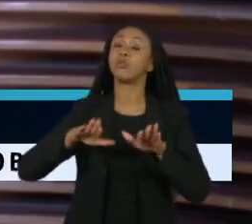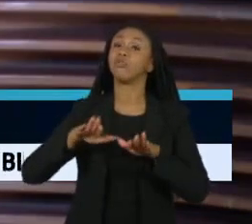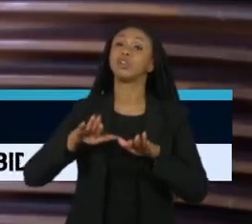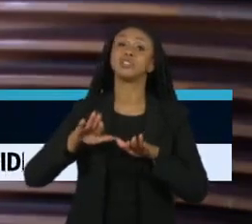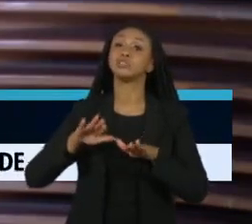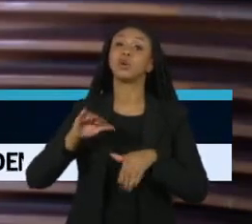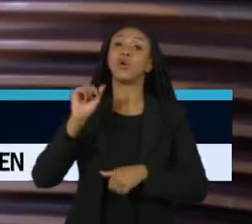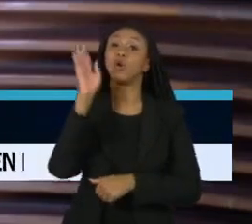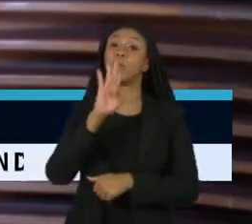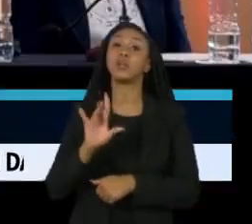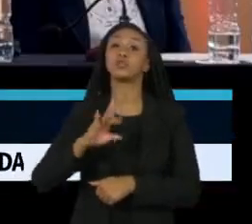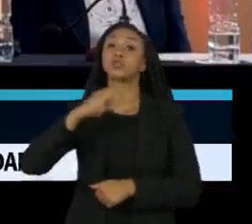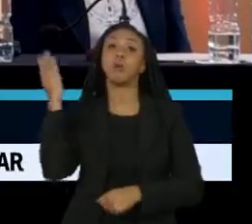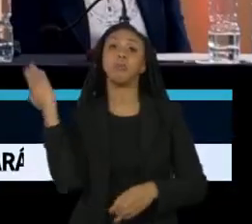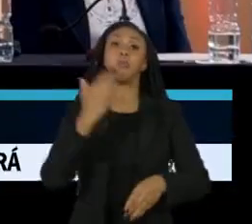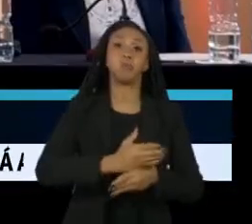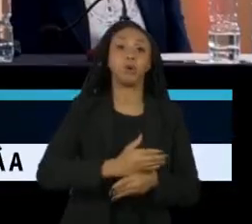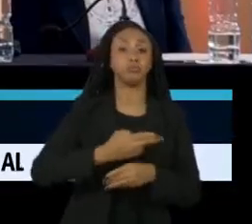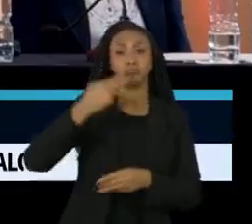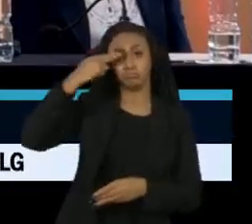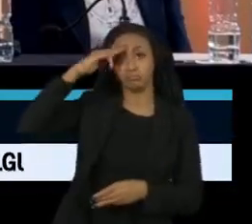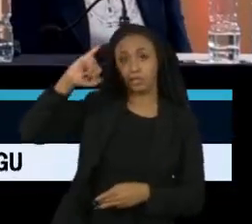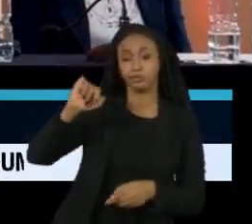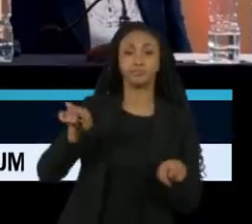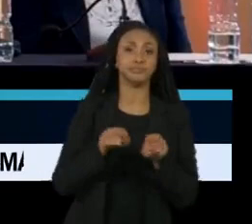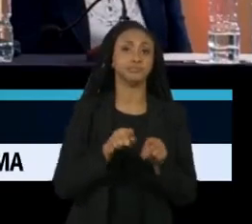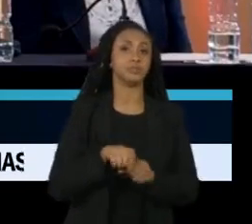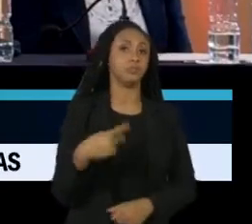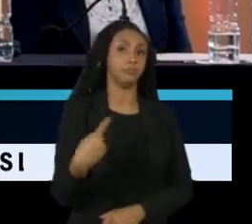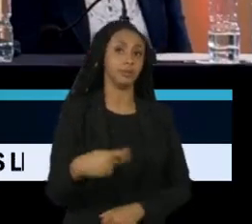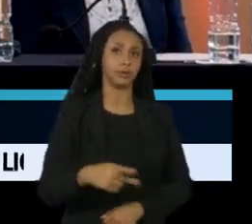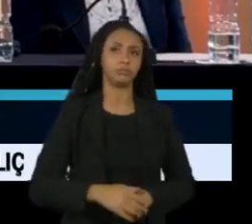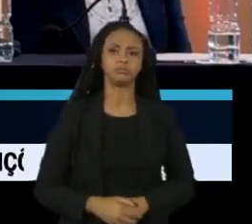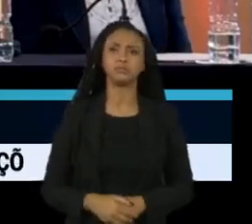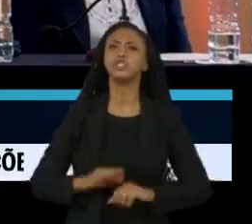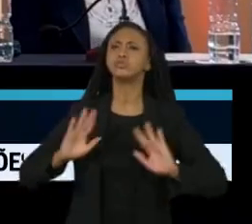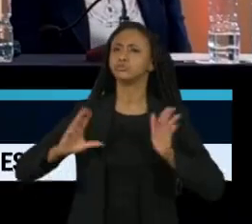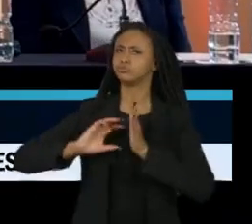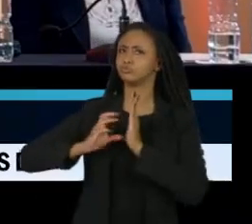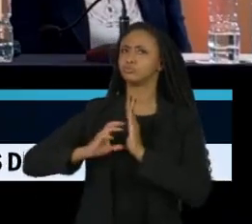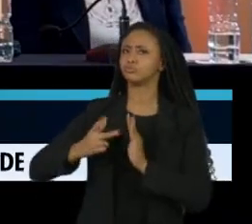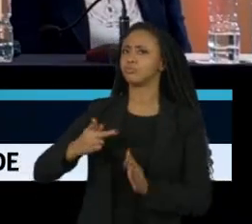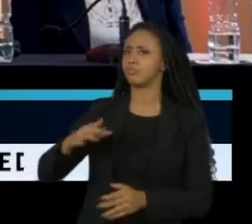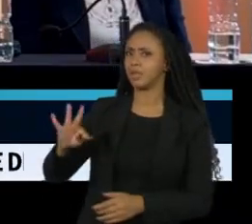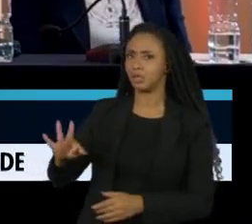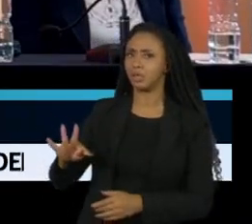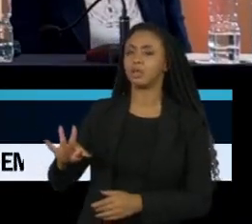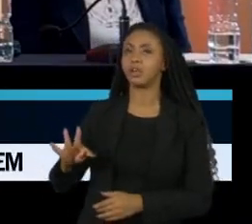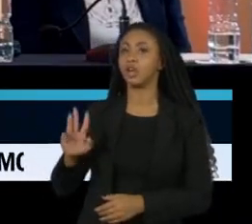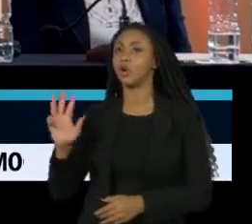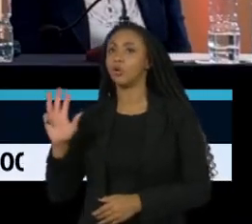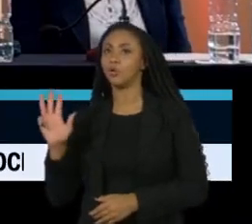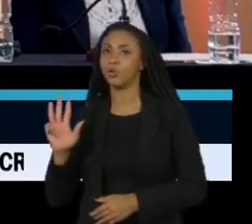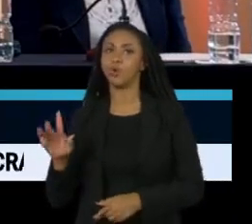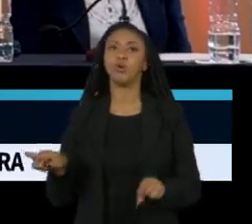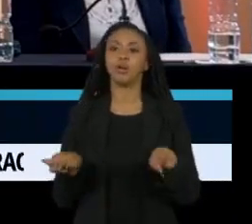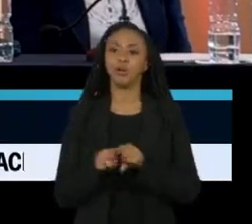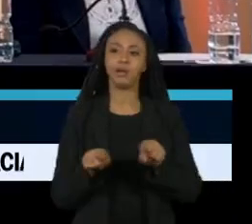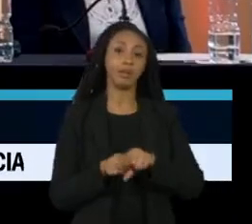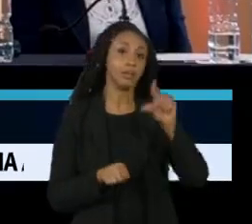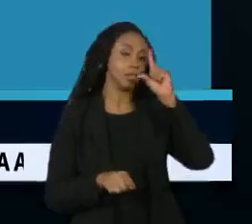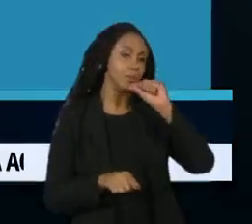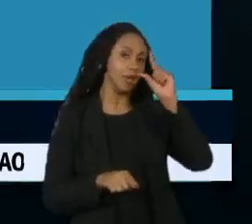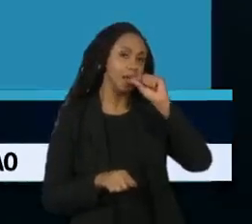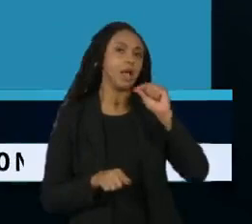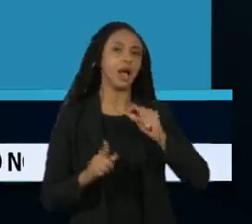Haiti e o Paraguai. O PT já encaminhou 90 propostas da chapa Lula-Alckmin aos sete partidos que devem compor a